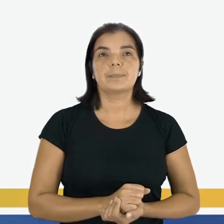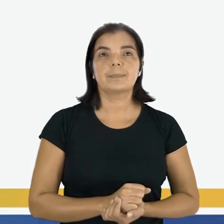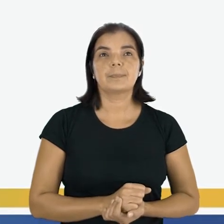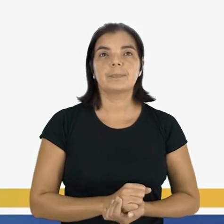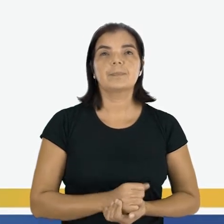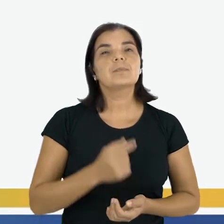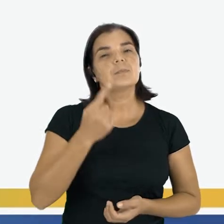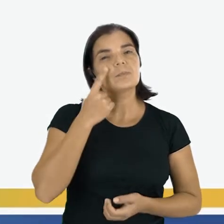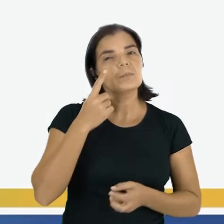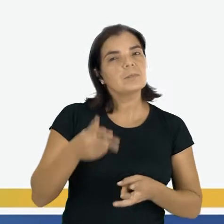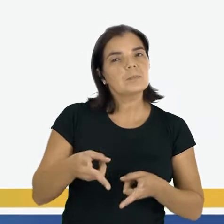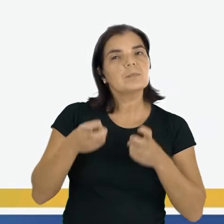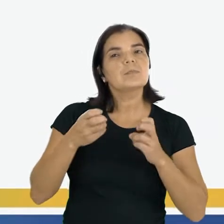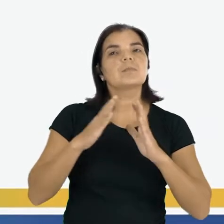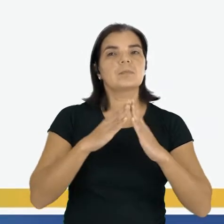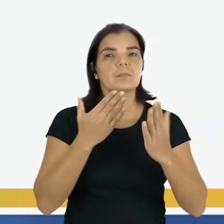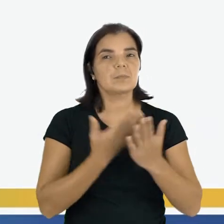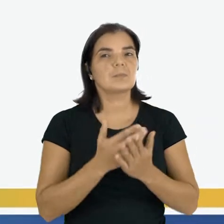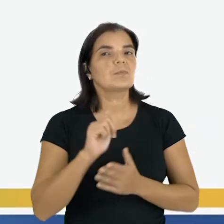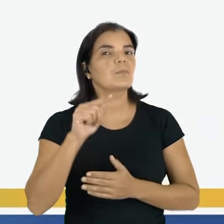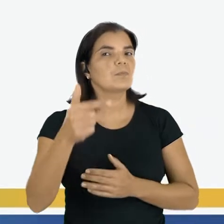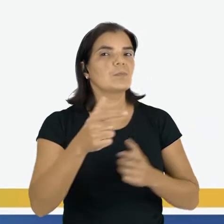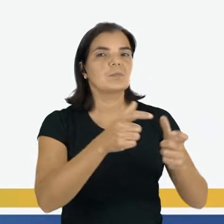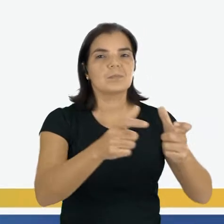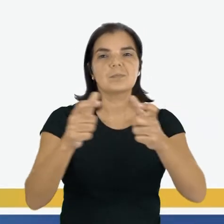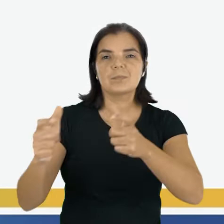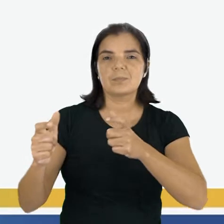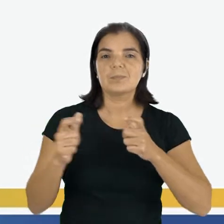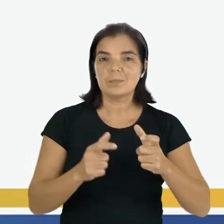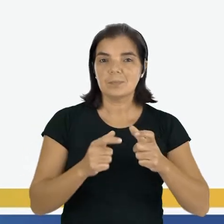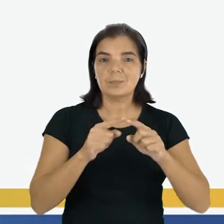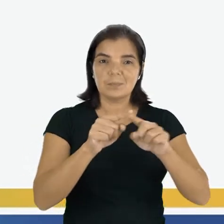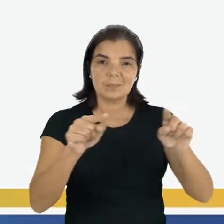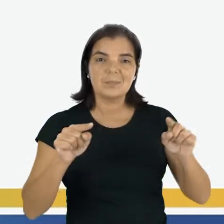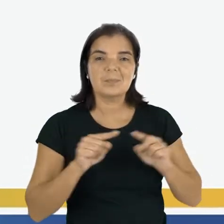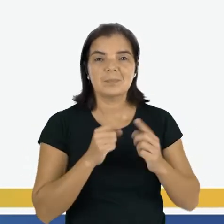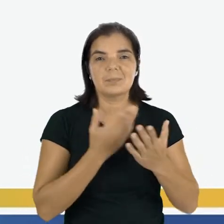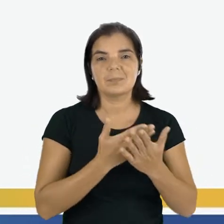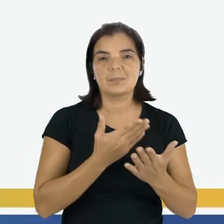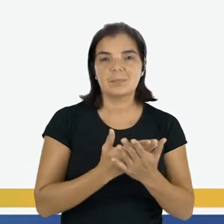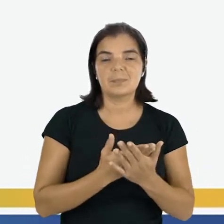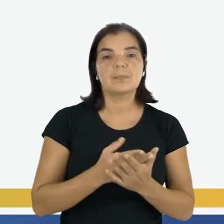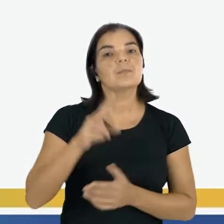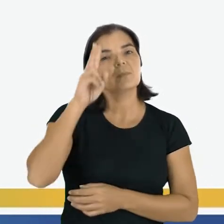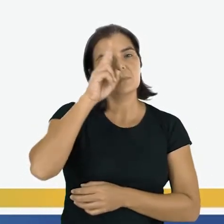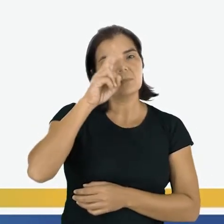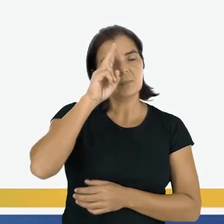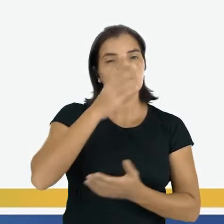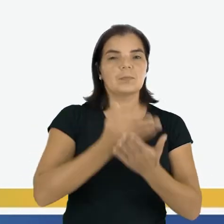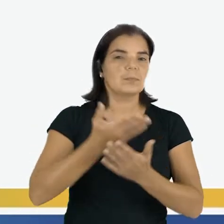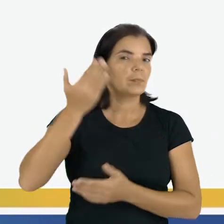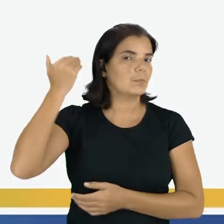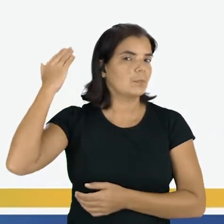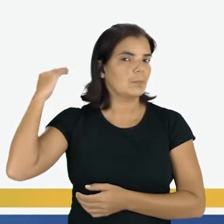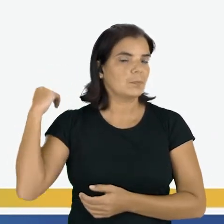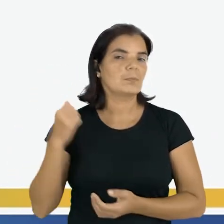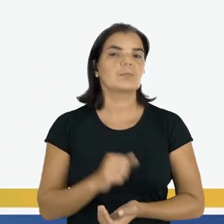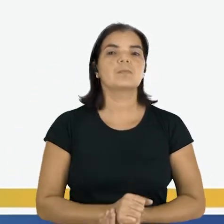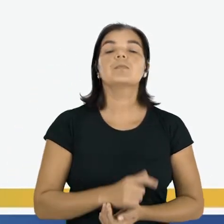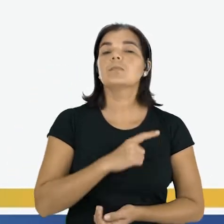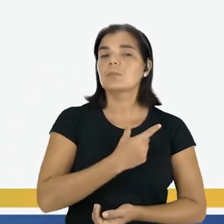Você já reparou que a escola tem outros espaços além da sala de aula? Lembra da nossa aula passada?